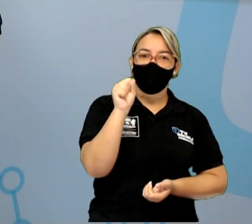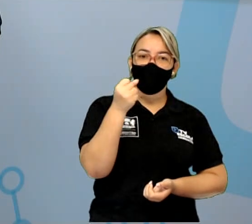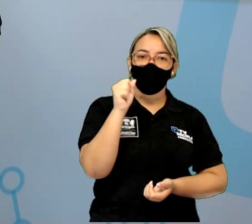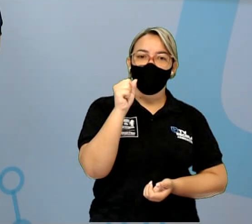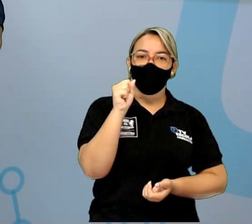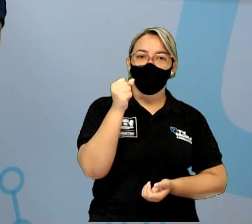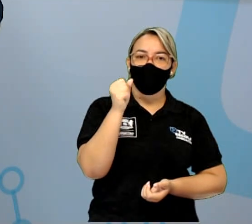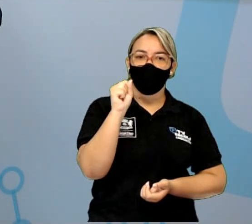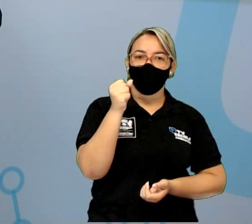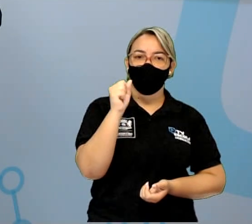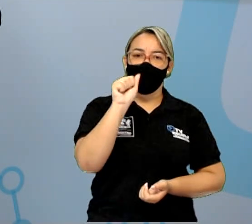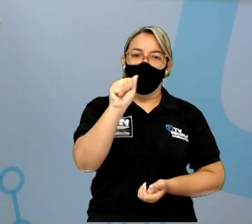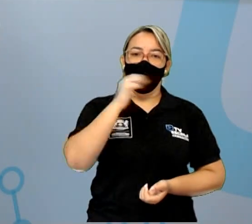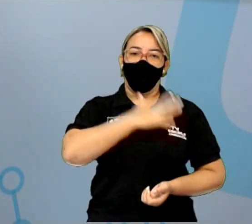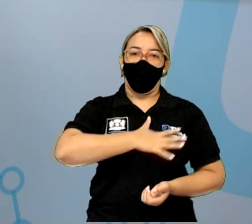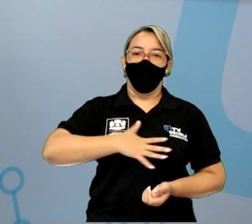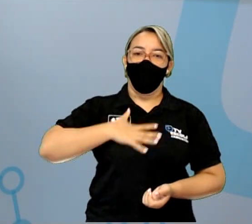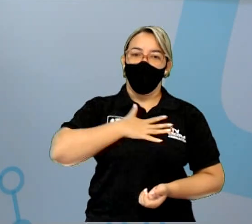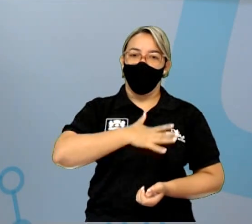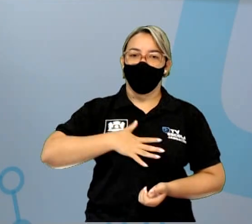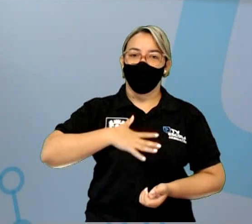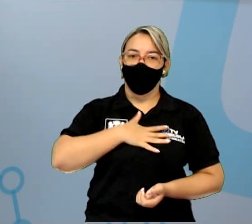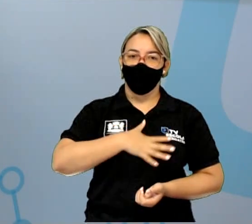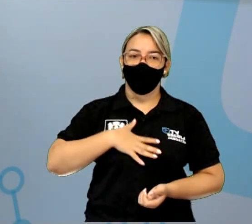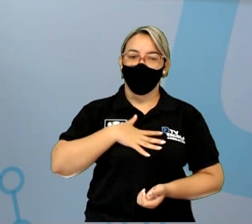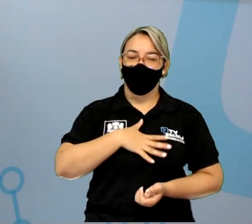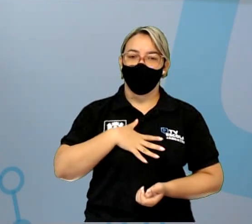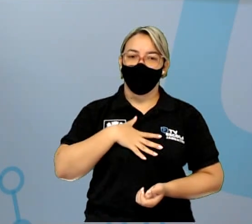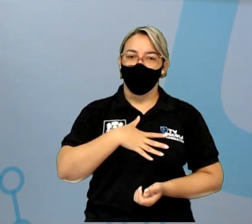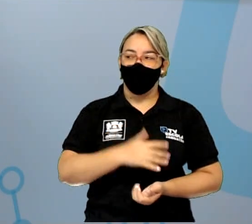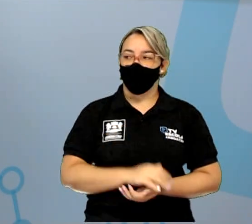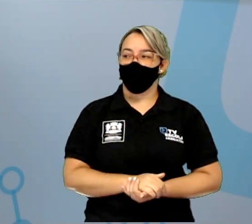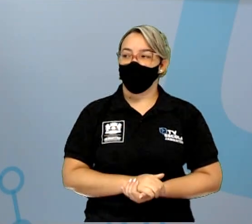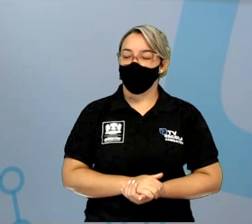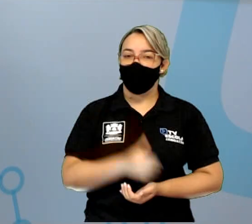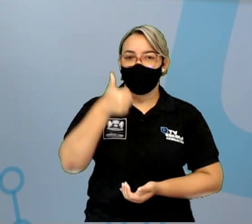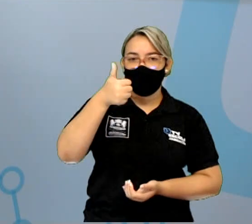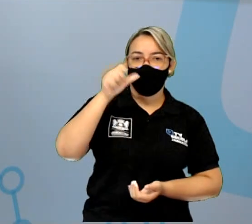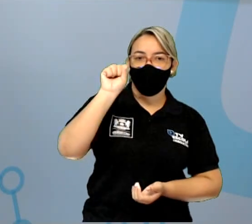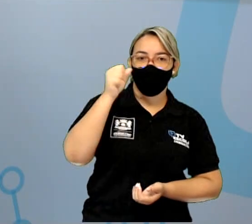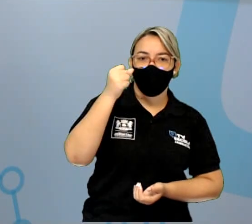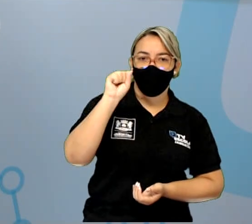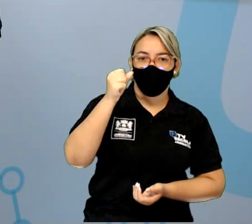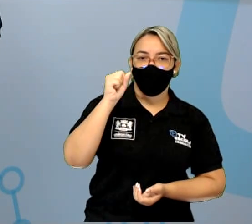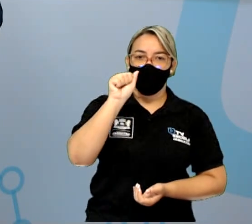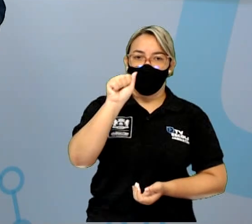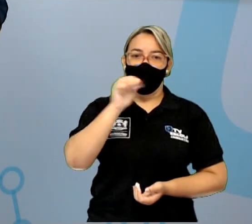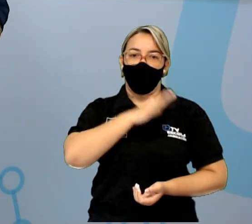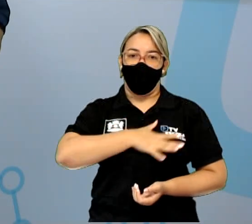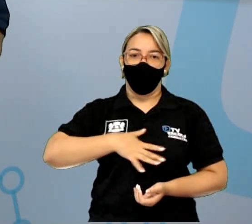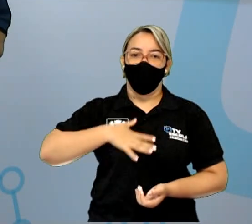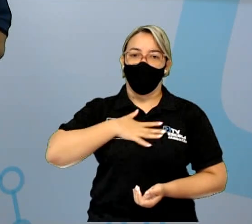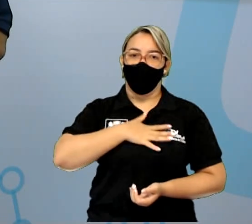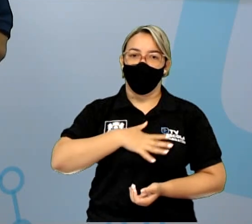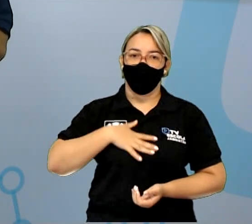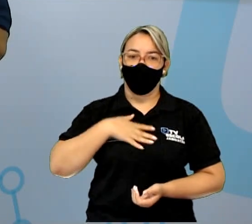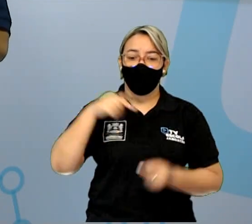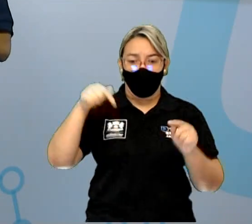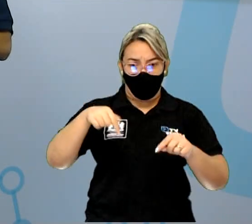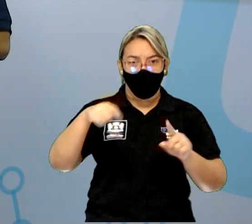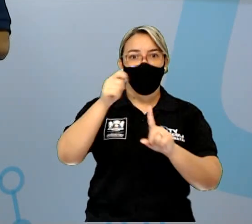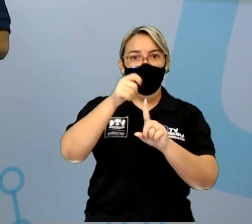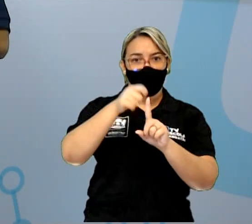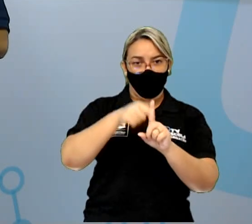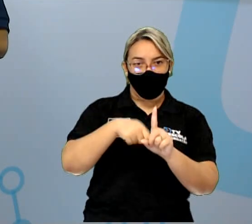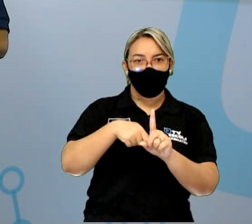agosto. Vamos inventar uma data aqui. Dia dezoito de agosto. Esse mês de agosto tem